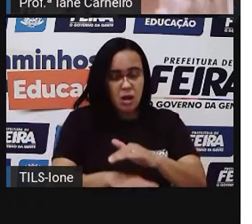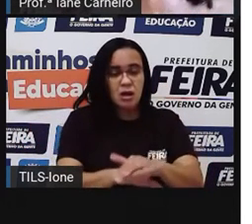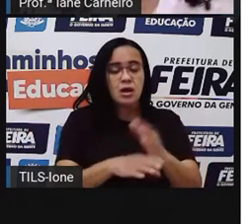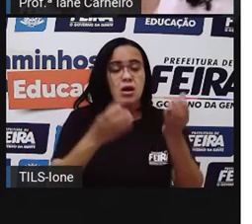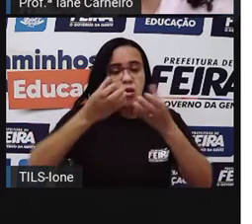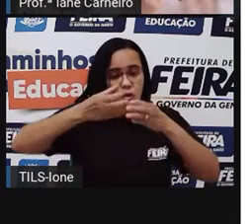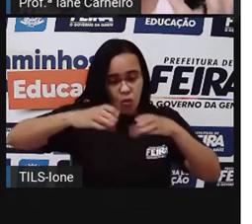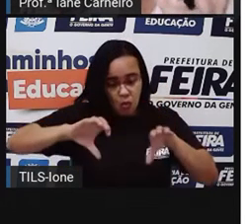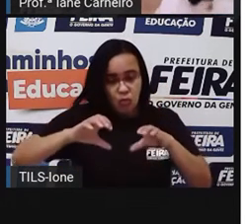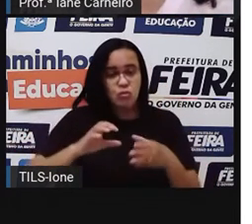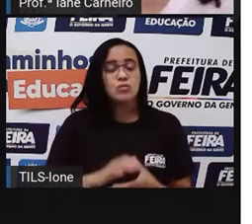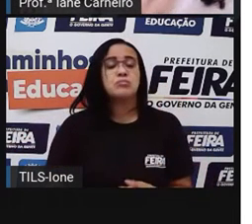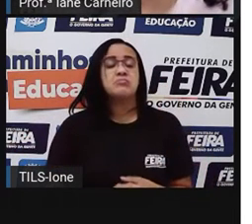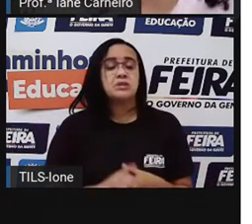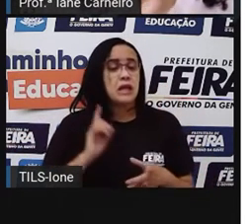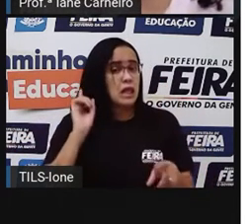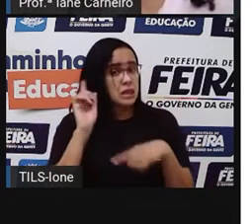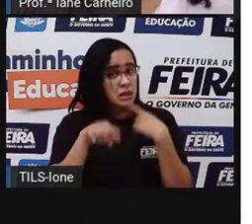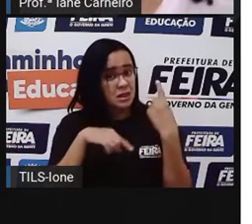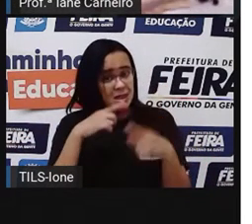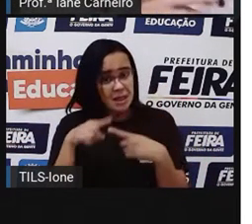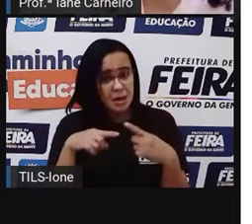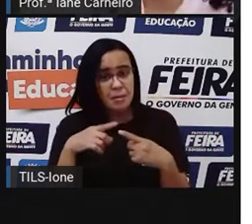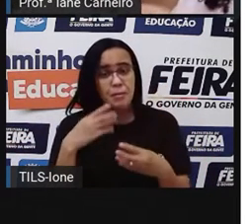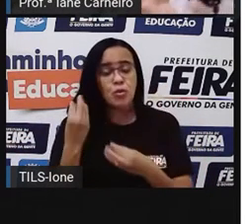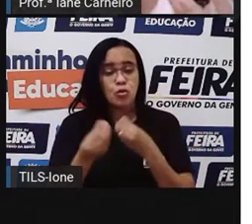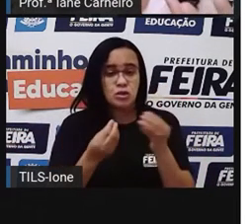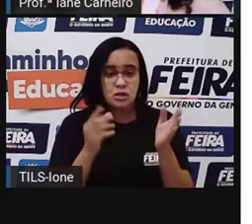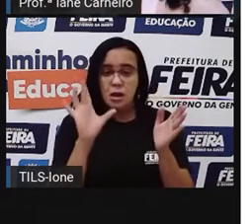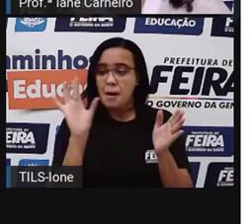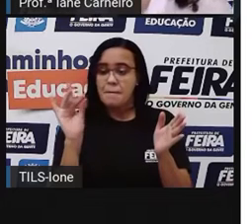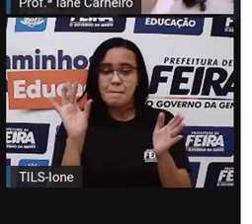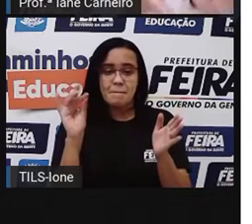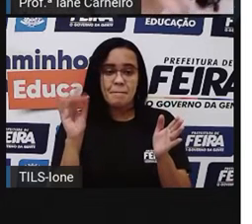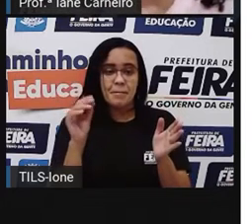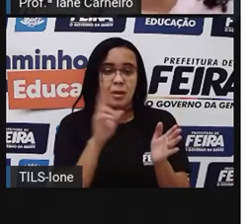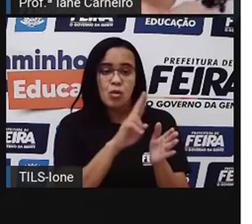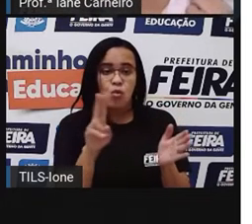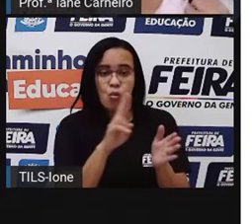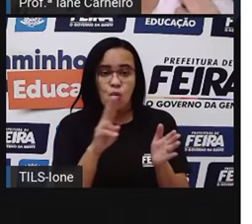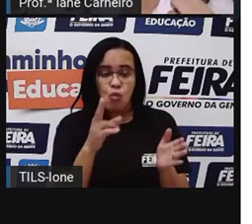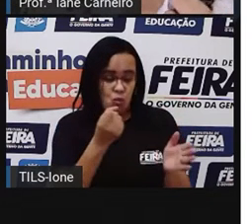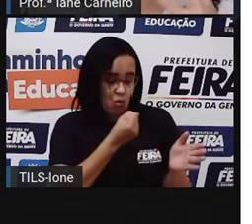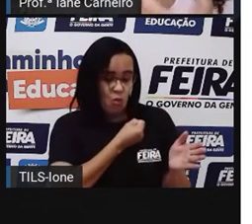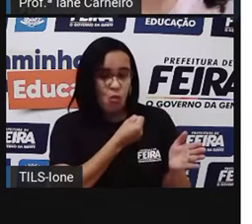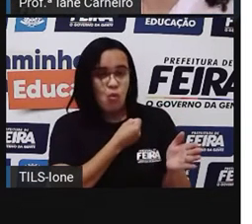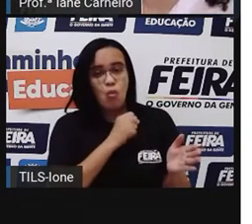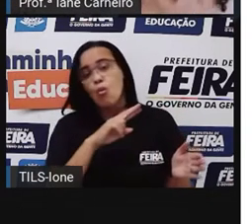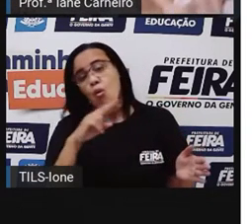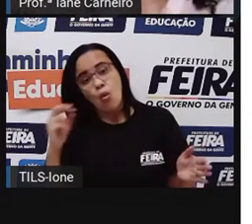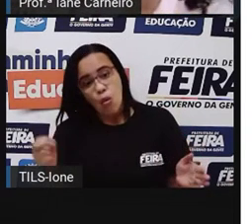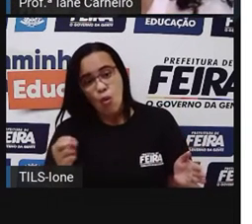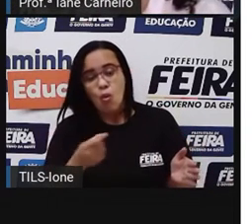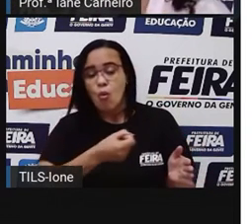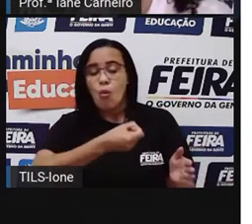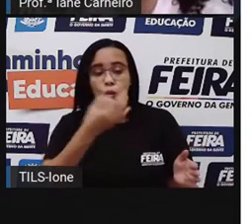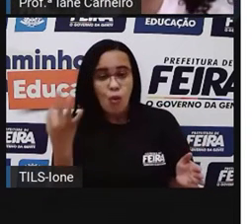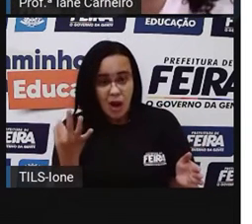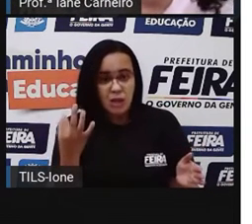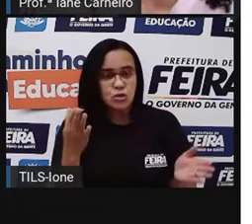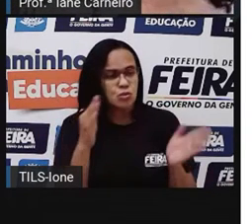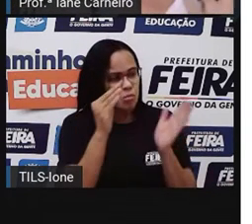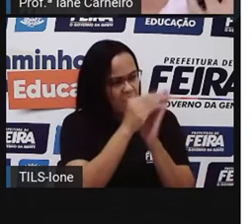vai colocar todo arrumadinho, vai colocar as etiquetas, a informação desse ovo, qual é a qualidade, qual foi a galinha que